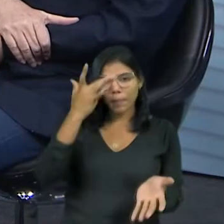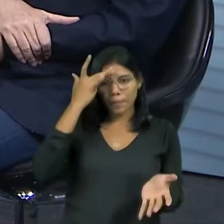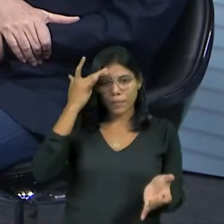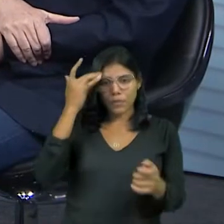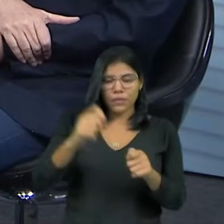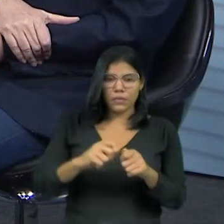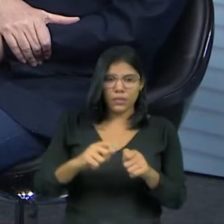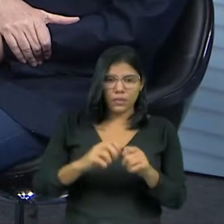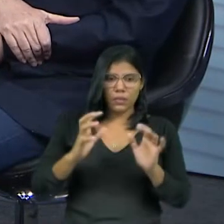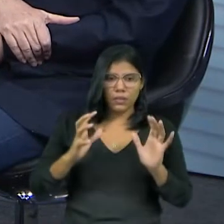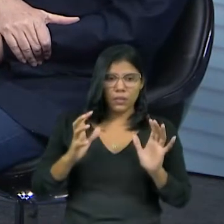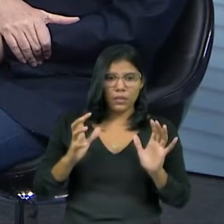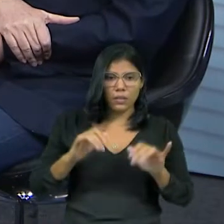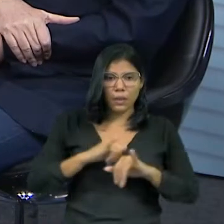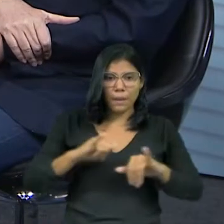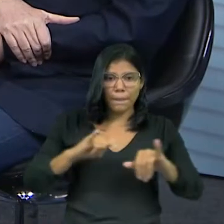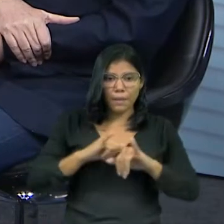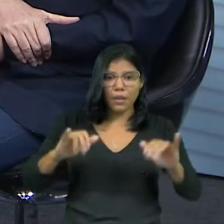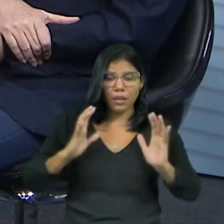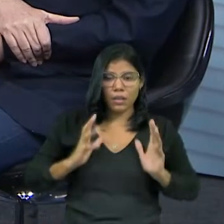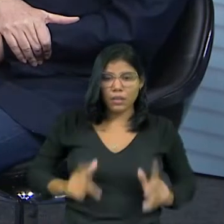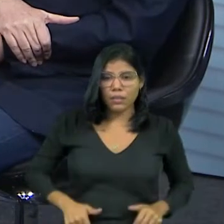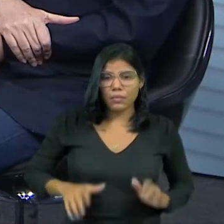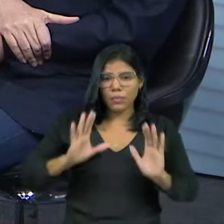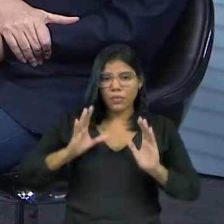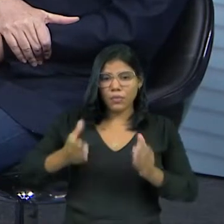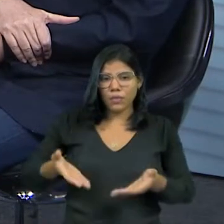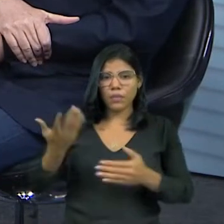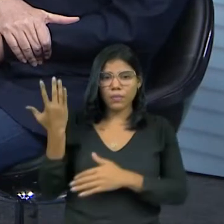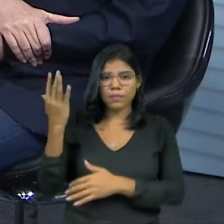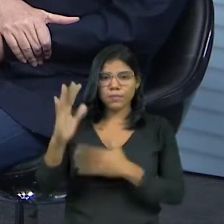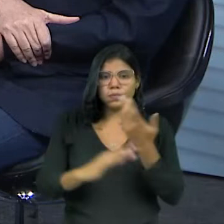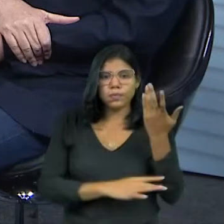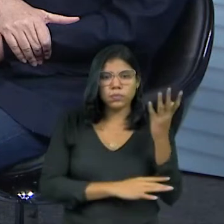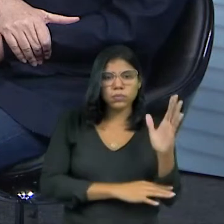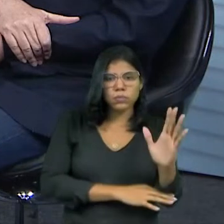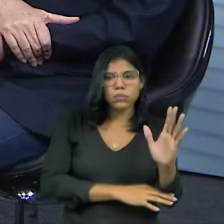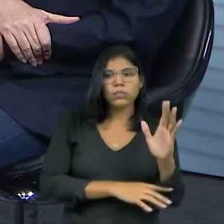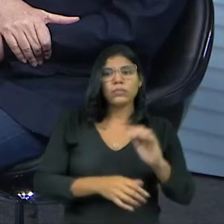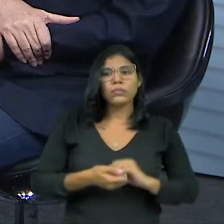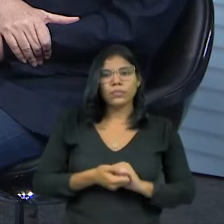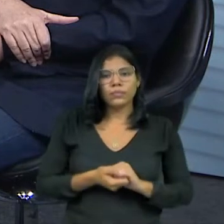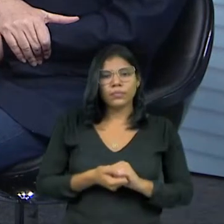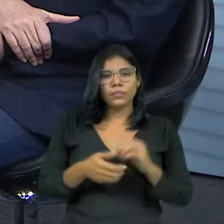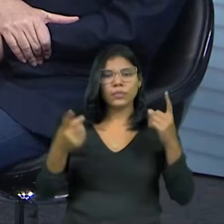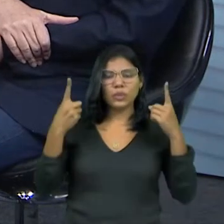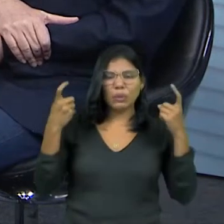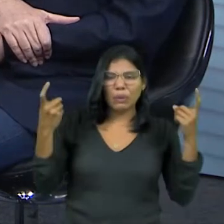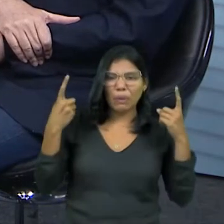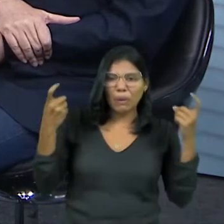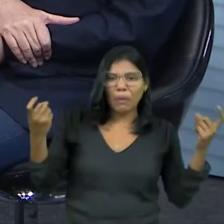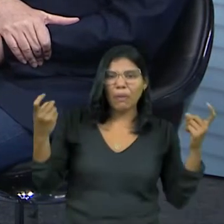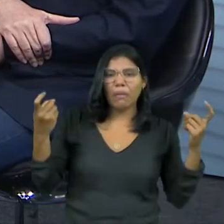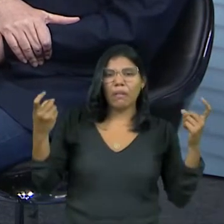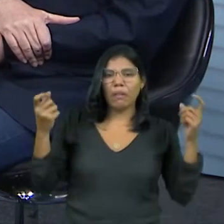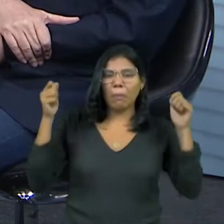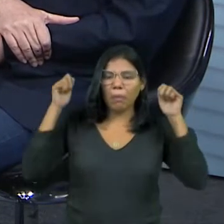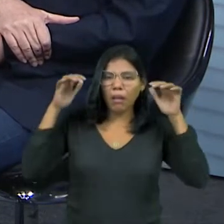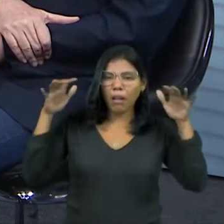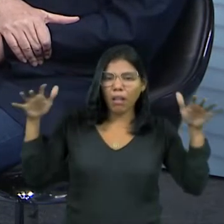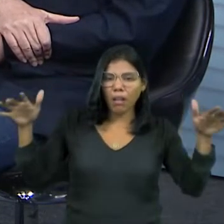uma campanha limpa, uma campanha sustentável, pensando no meio ambiente, na poluição visual, poluição sonora, poluição